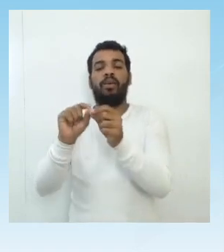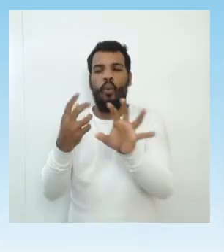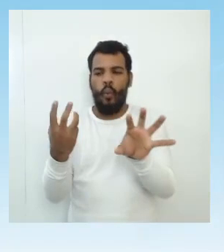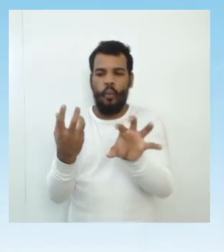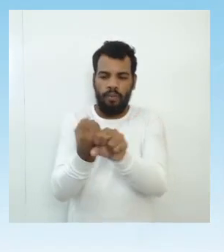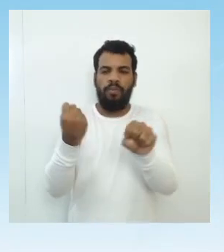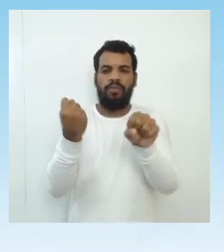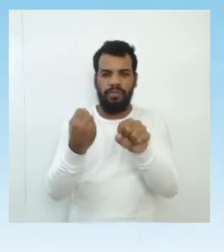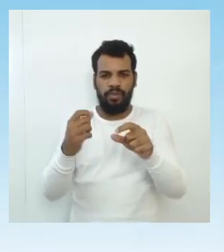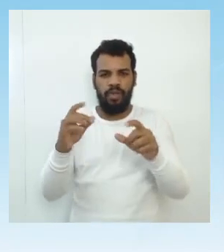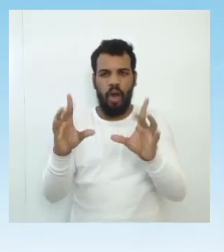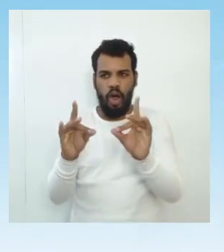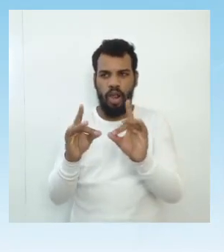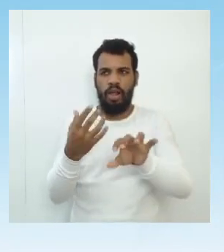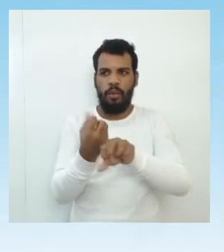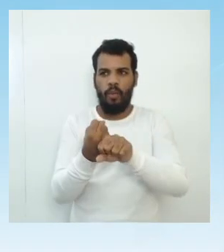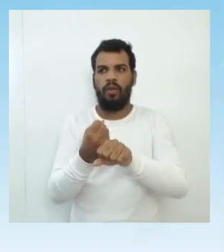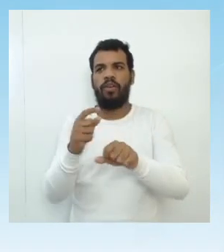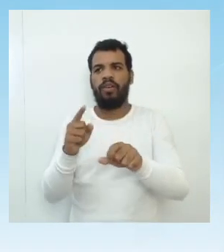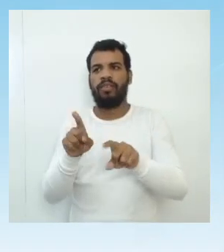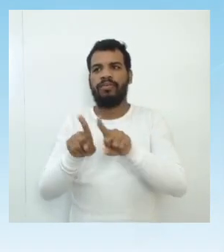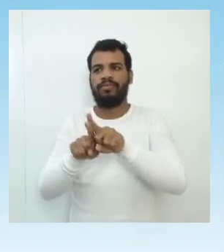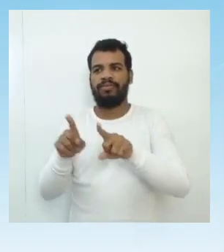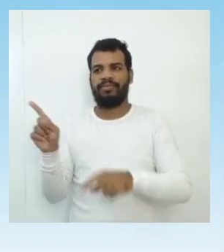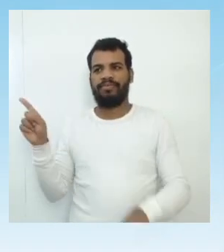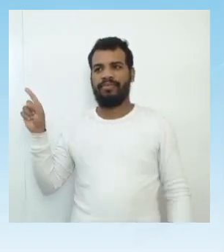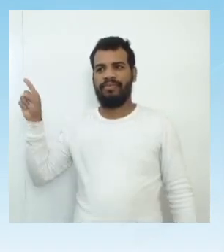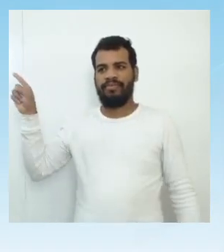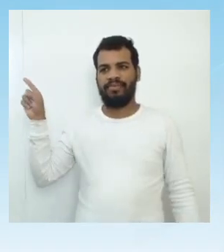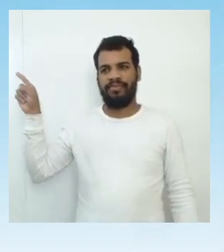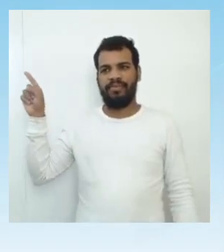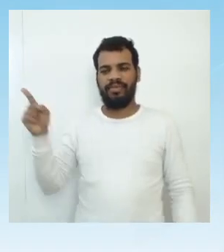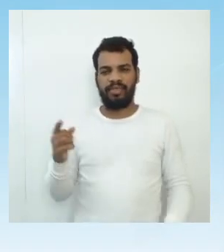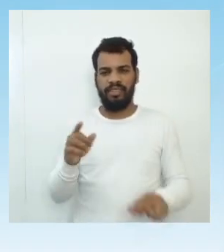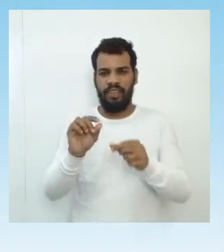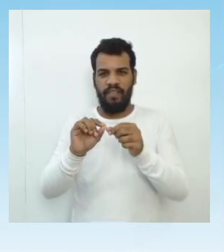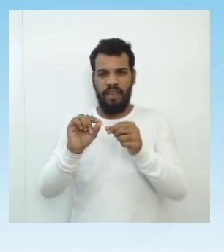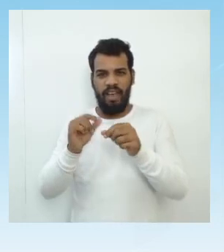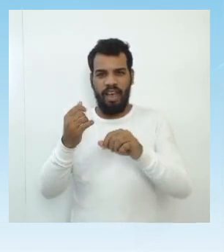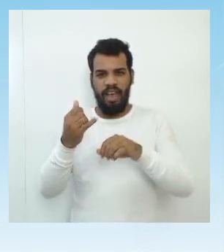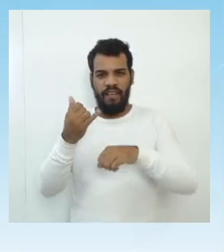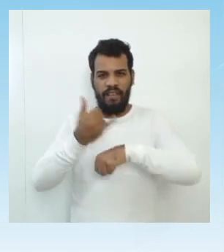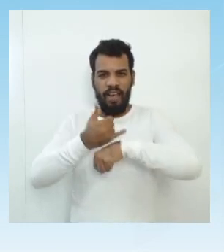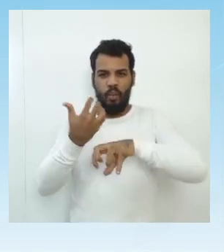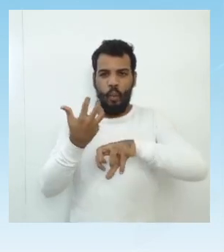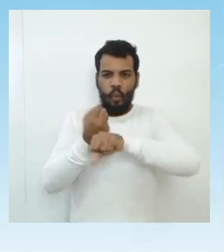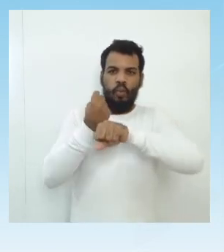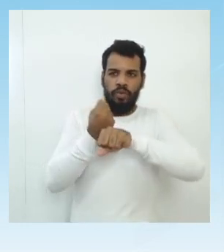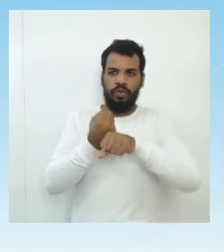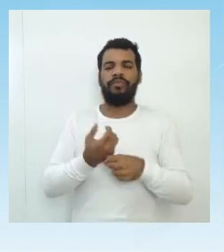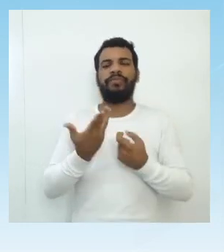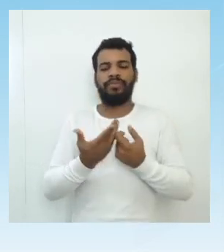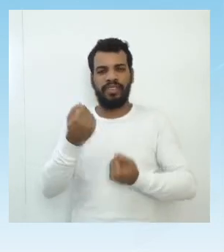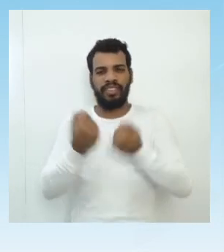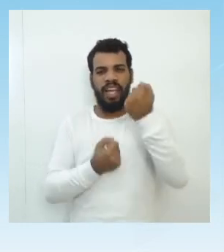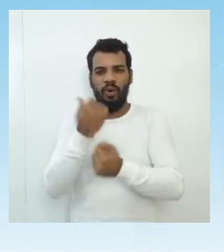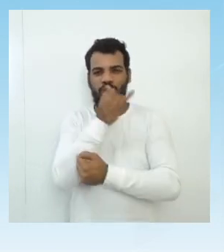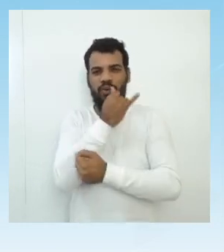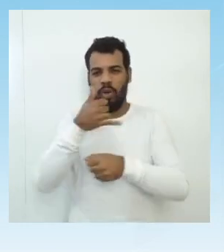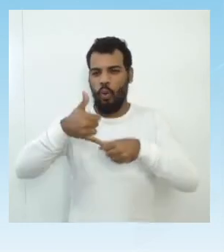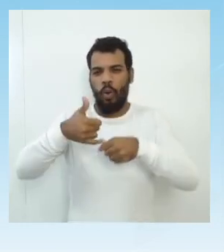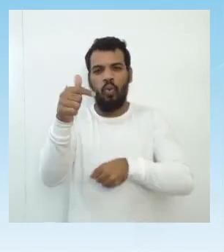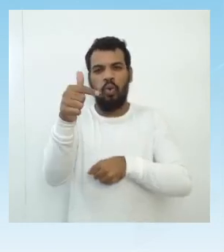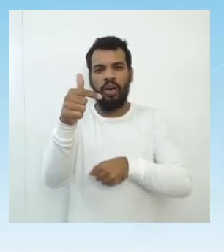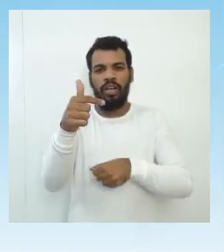o uso ali de carros elétricos. É isso mesmo, dos carros elétricos. Além de superar o desafio de ter